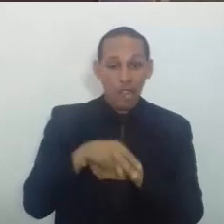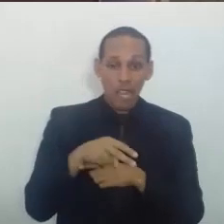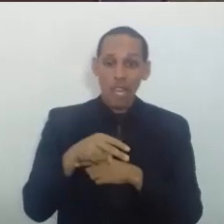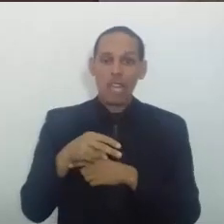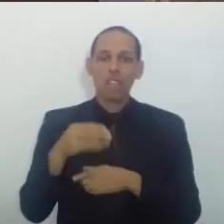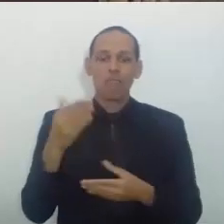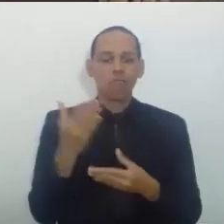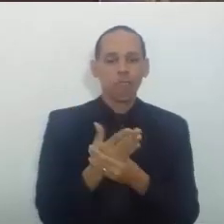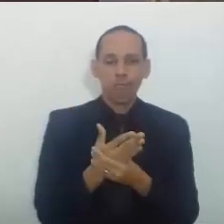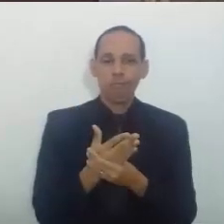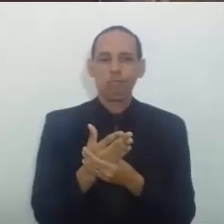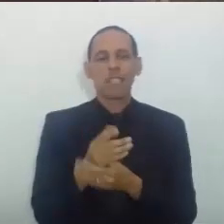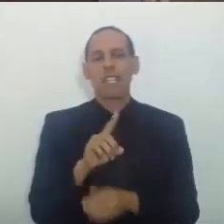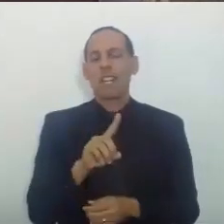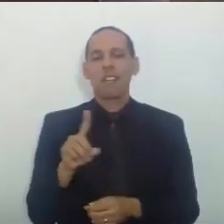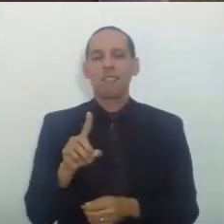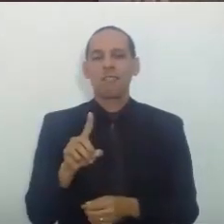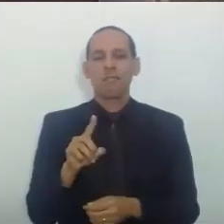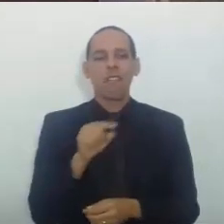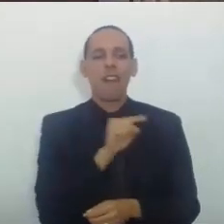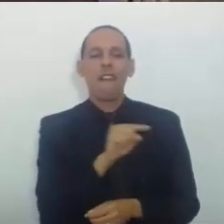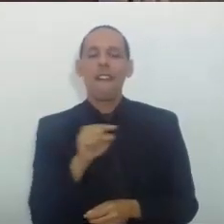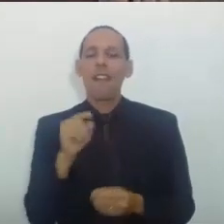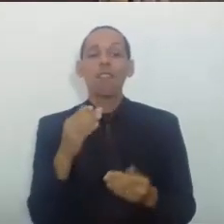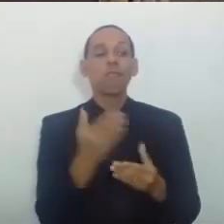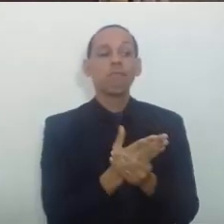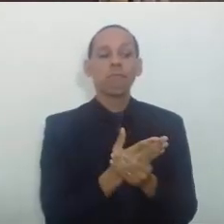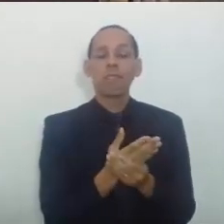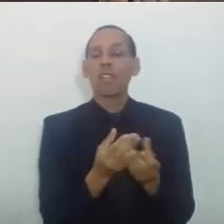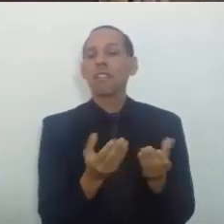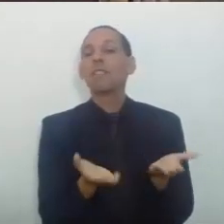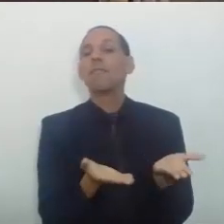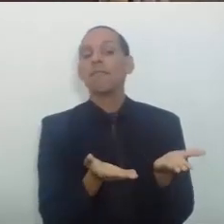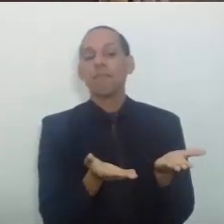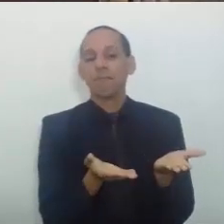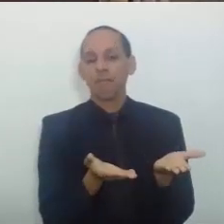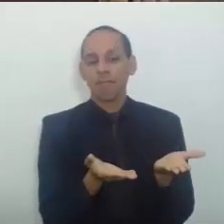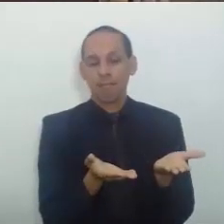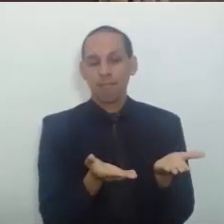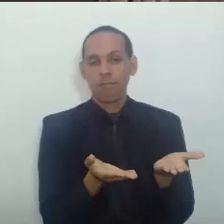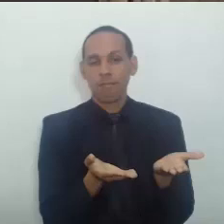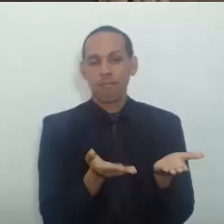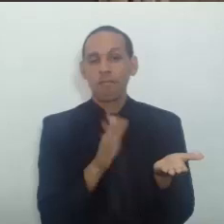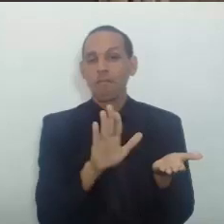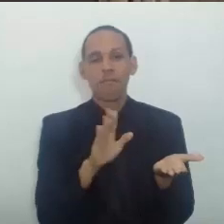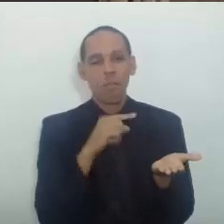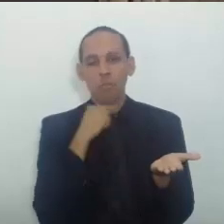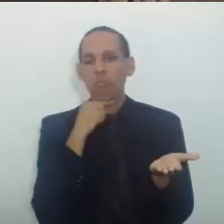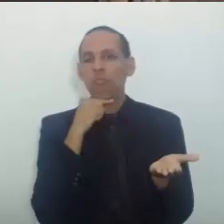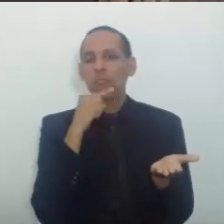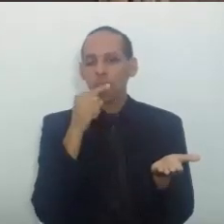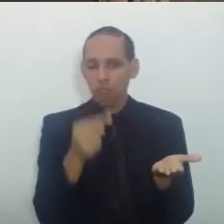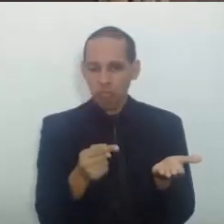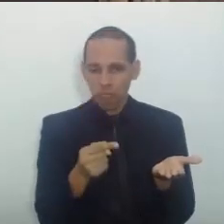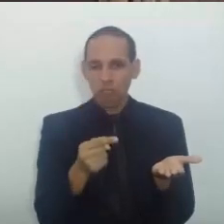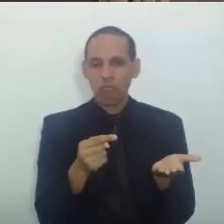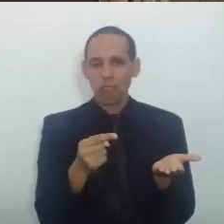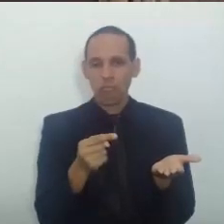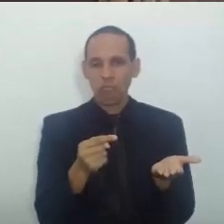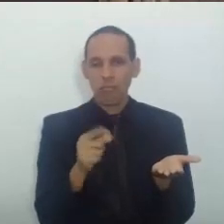O que dizer As pessoas Que entraram Na justiça E não Conseguiram O resultado